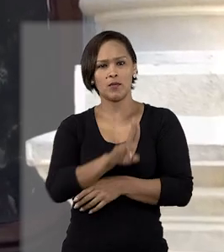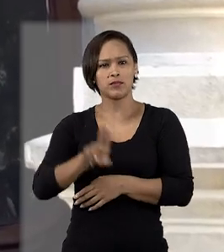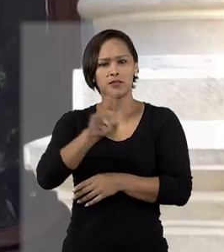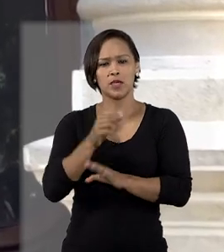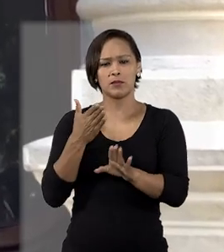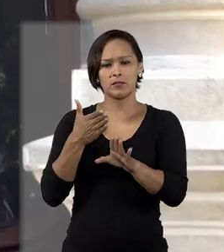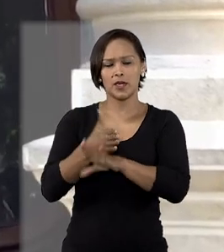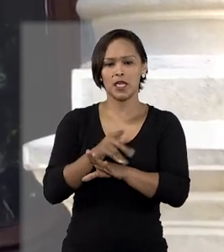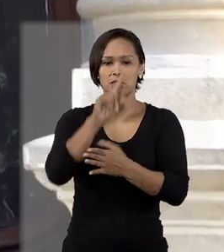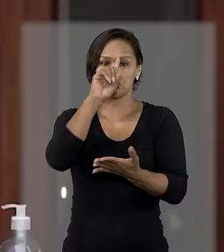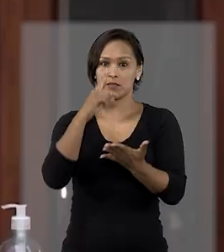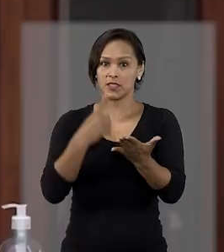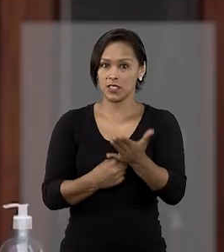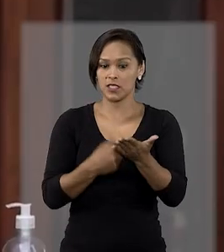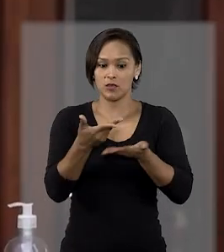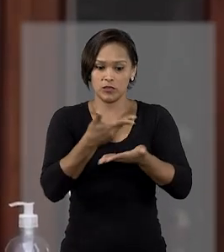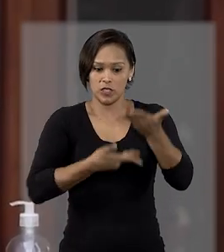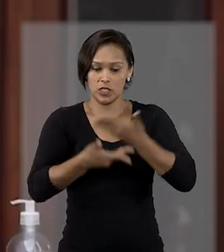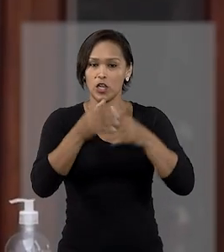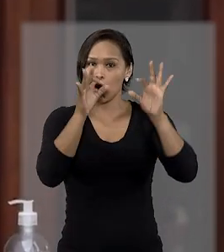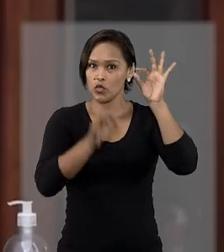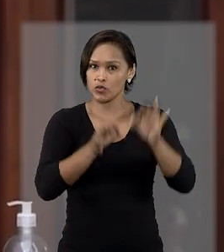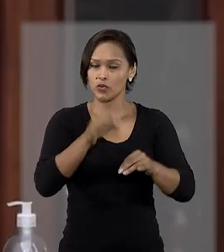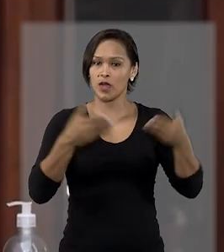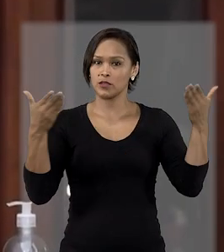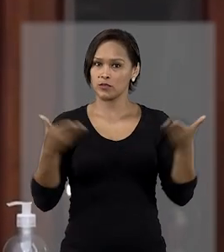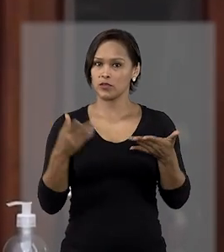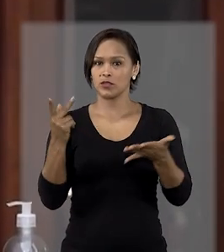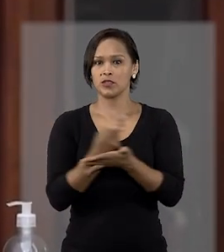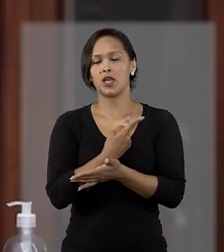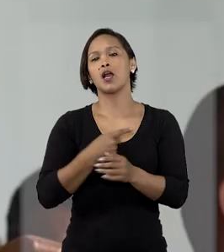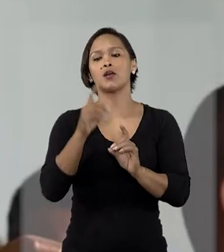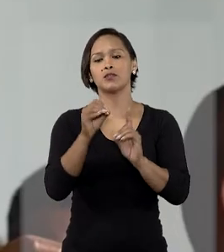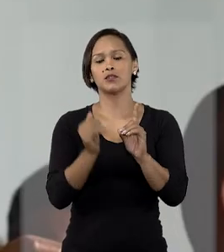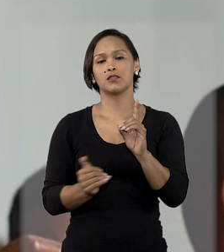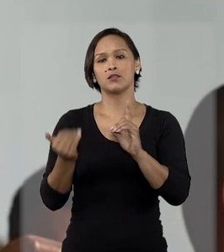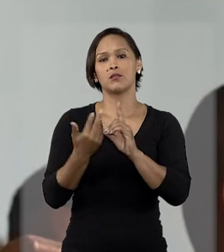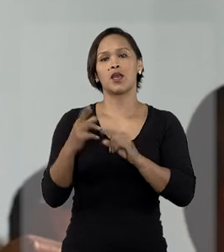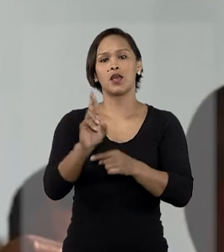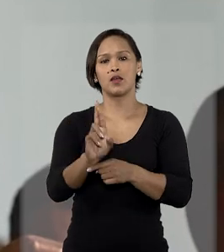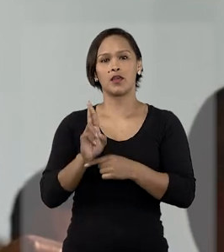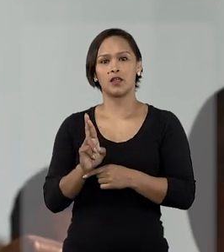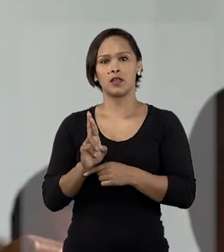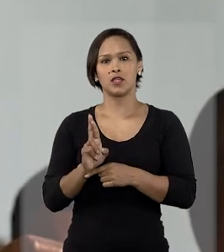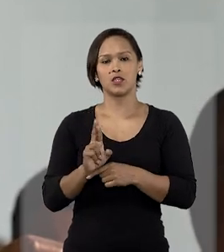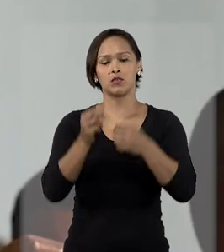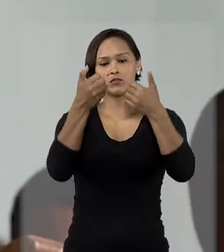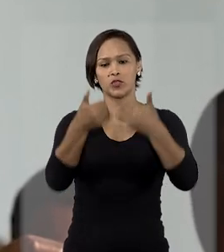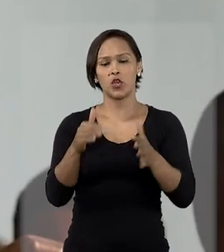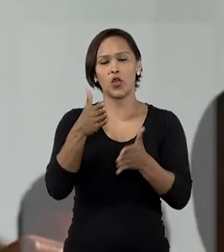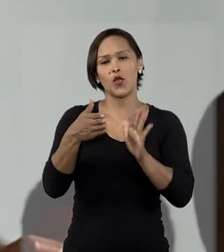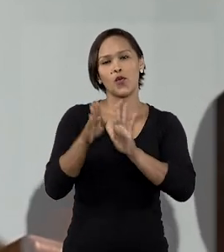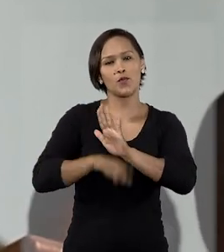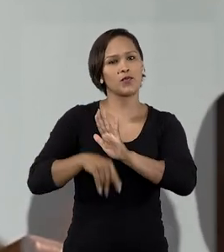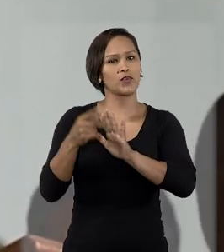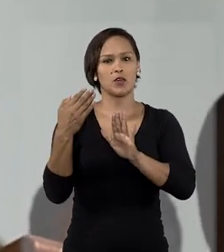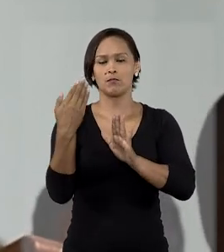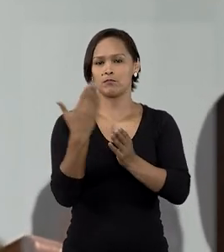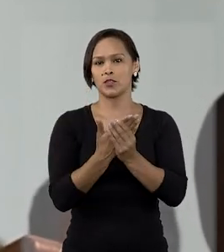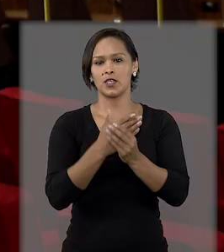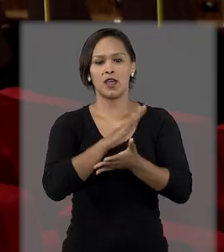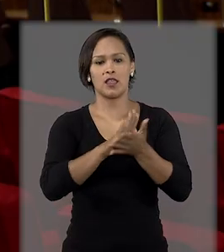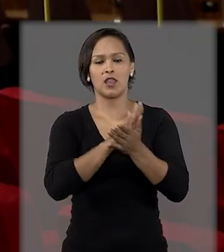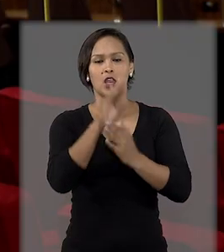decisão que transitou em julgado, o desembargador relator do caso extinguiu o processo sem resolução do